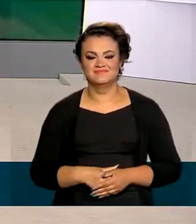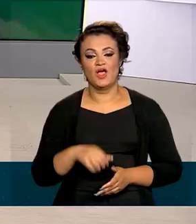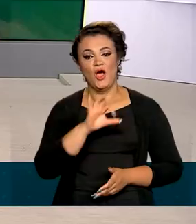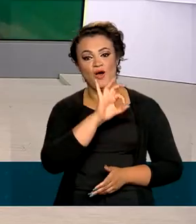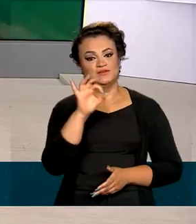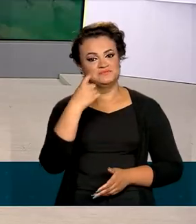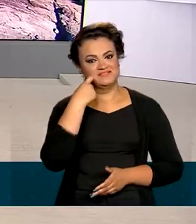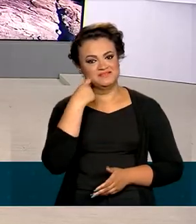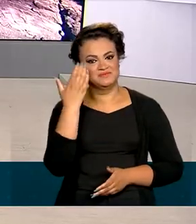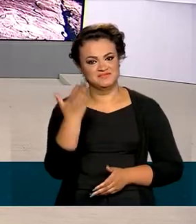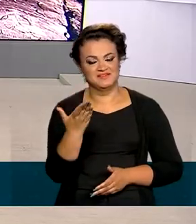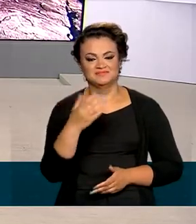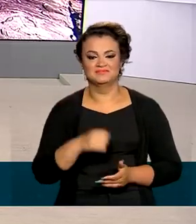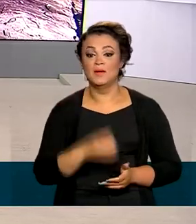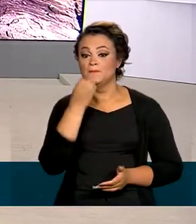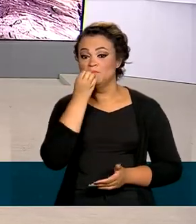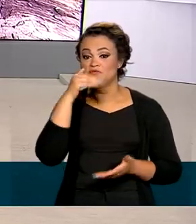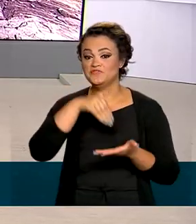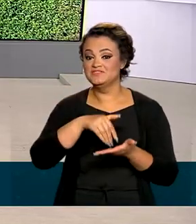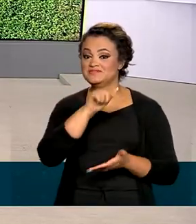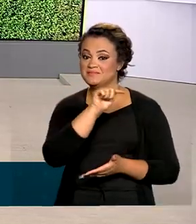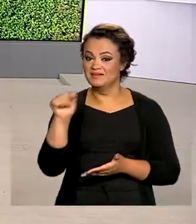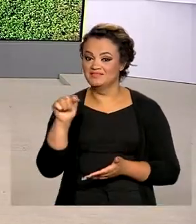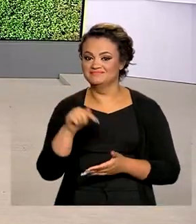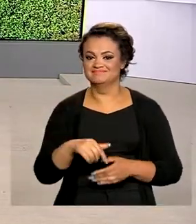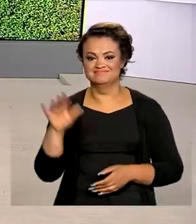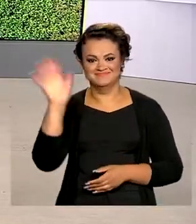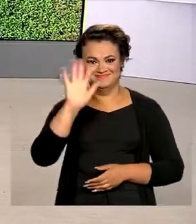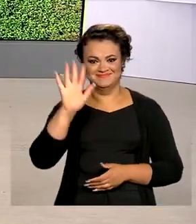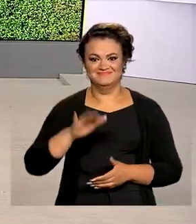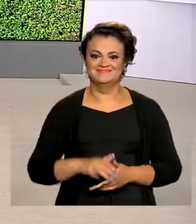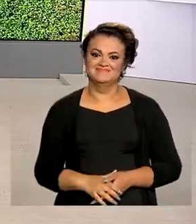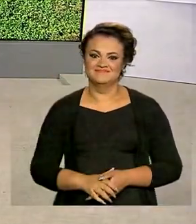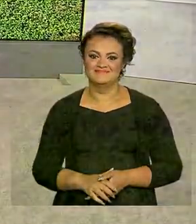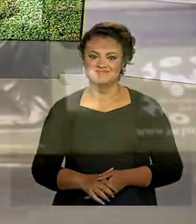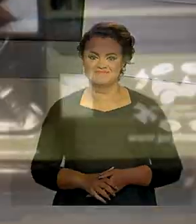Uma ótima sexta-feira para você. Um bom fim de semana. Tchau.